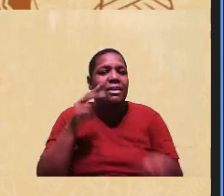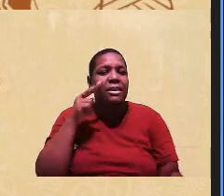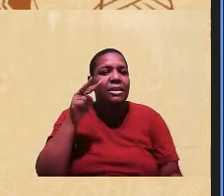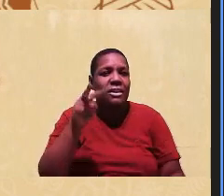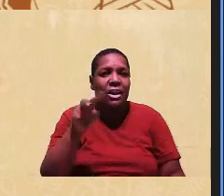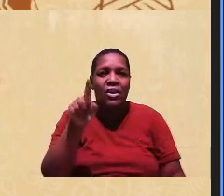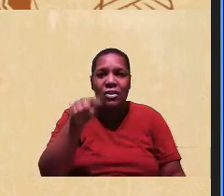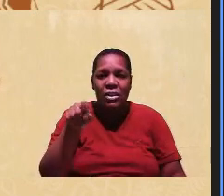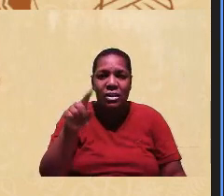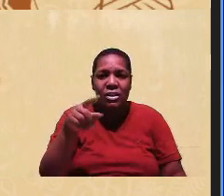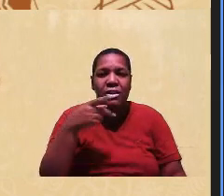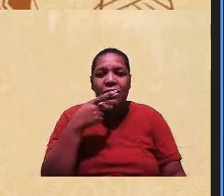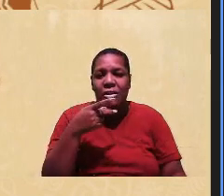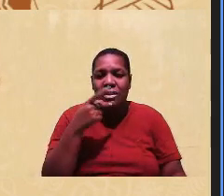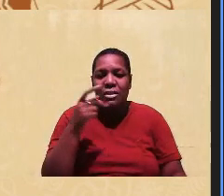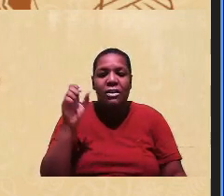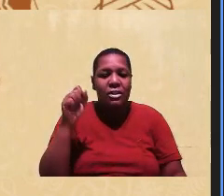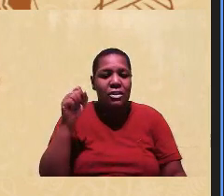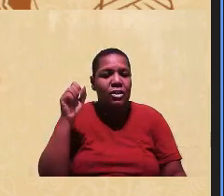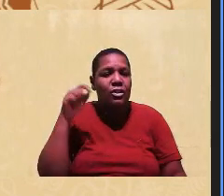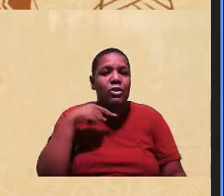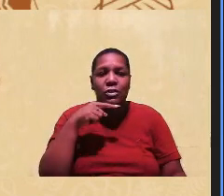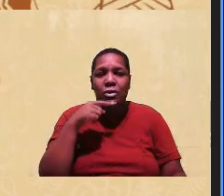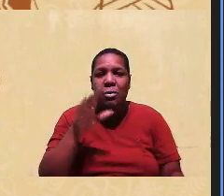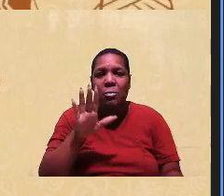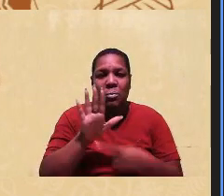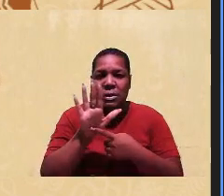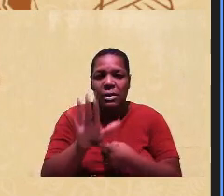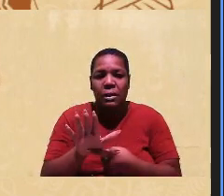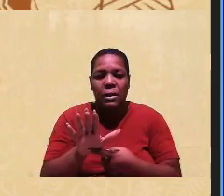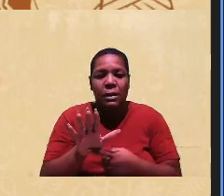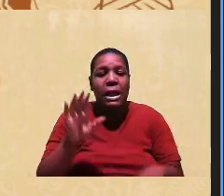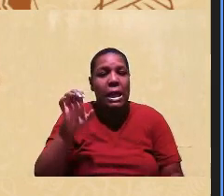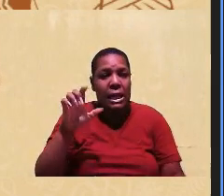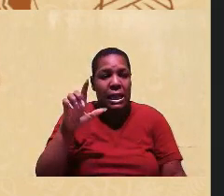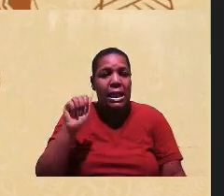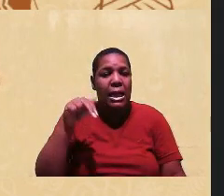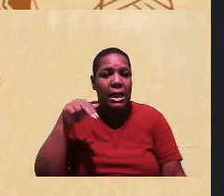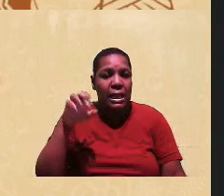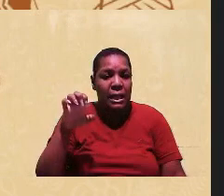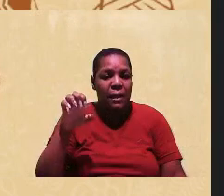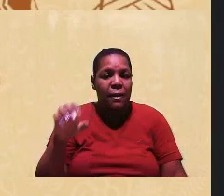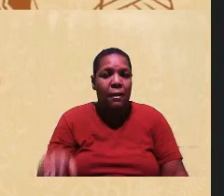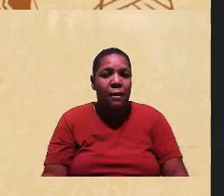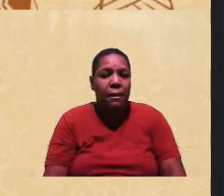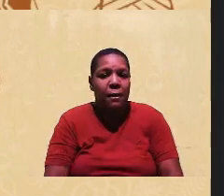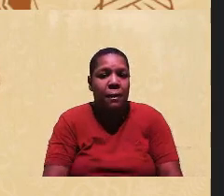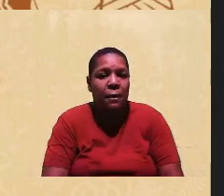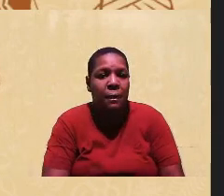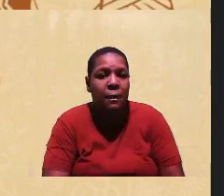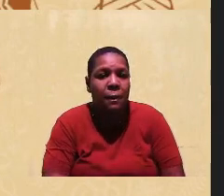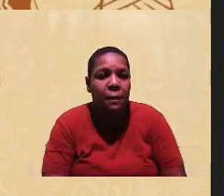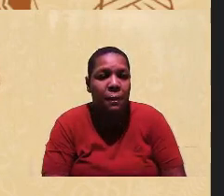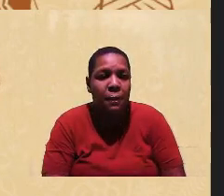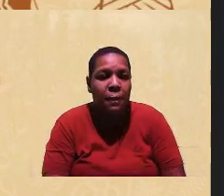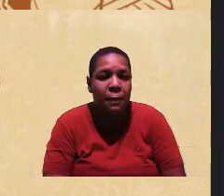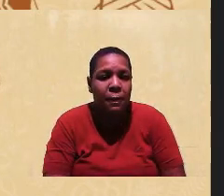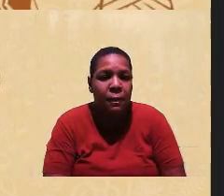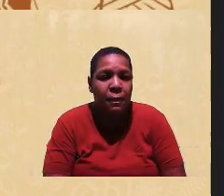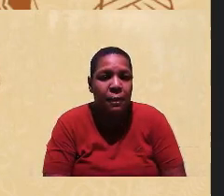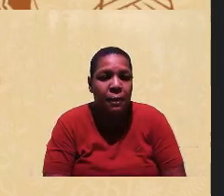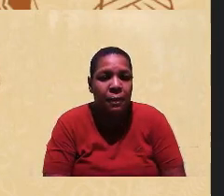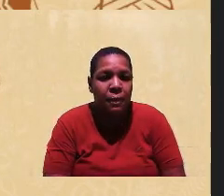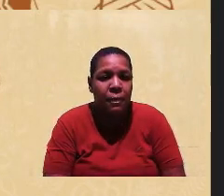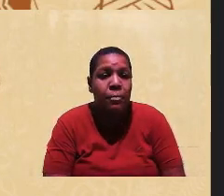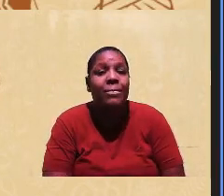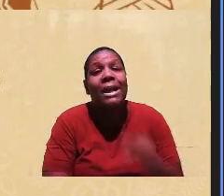Mas, enquanto eu dou aula, não tem ninguém aparecendo, viu, Eliane? Bom, Marcilene, eu preciso te dizer que o seu tempo já